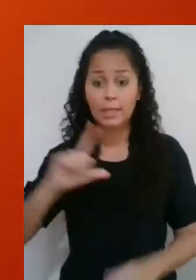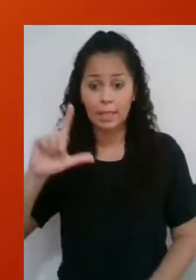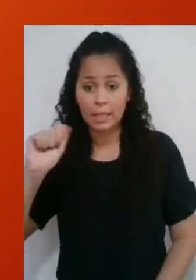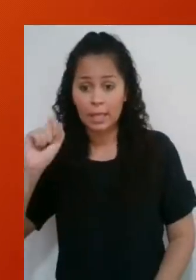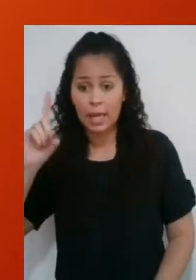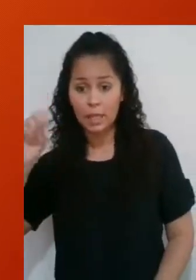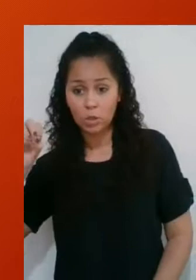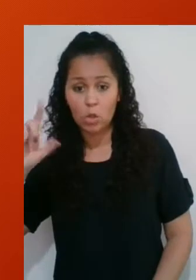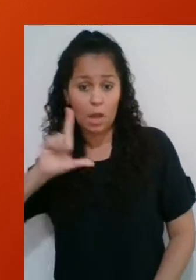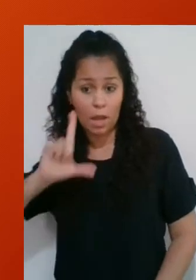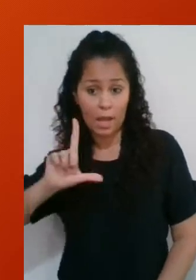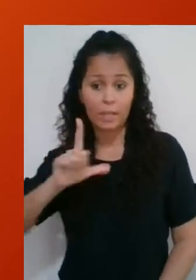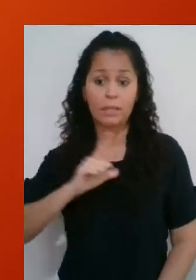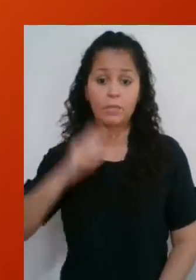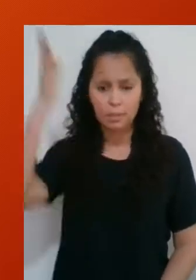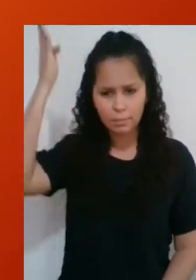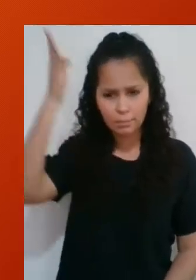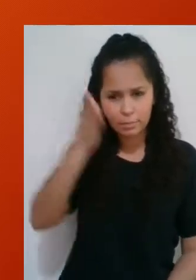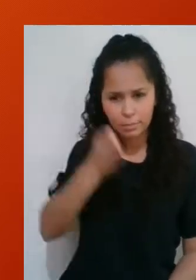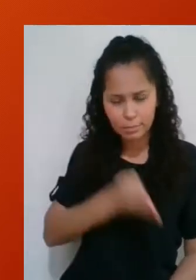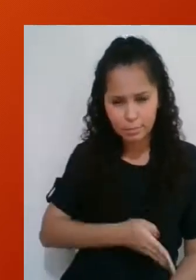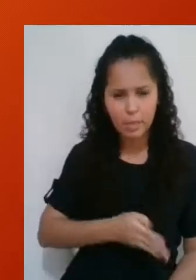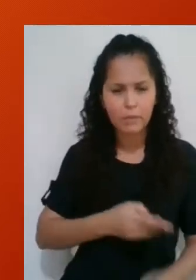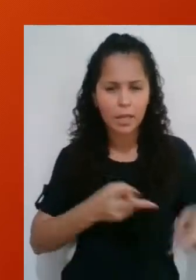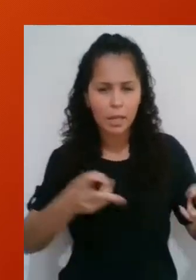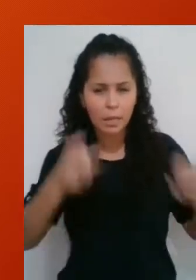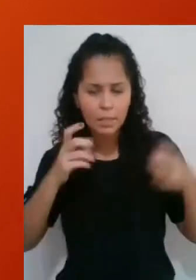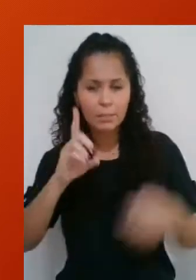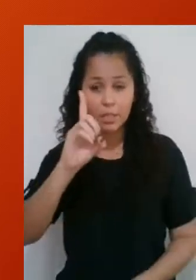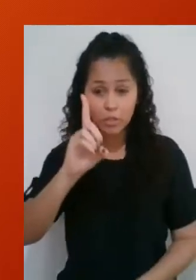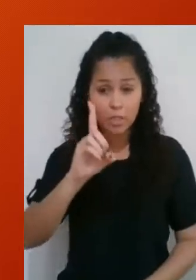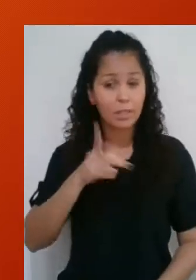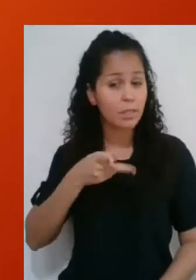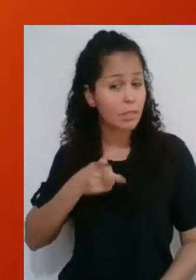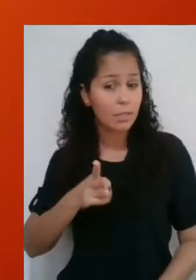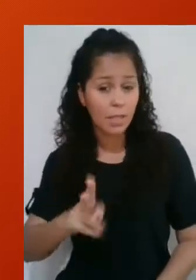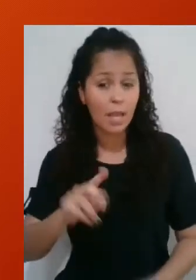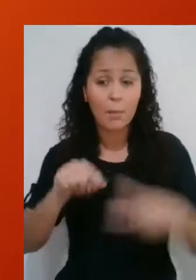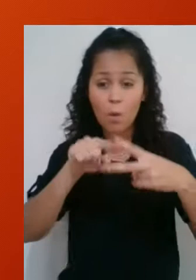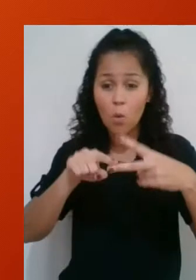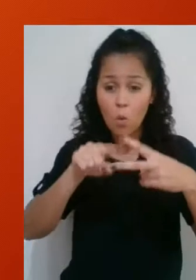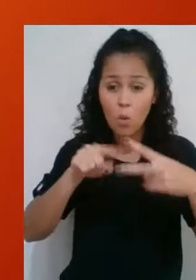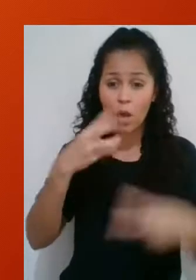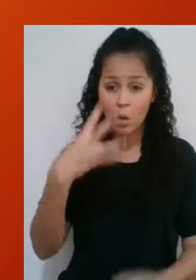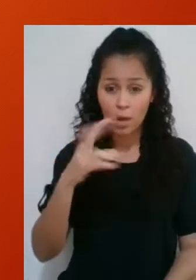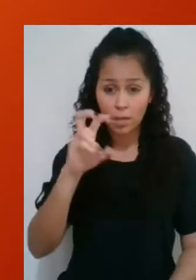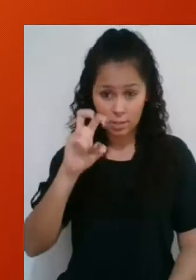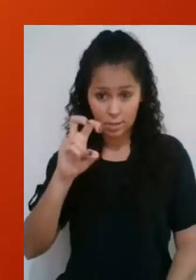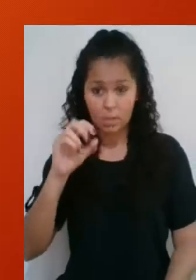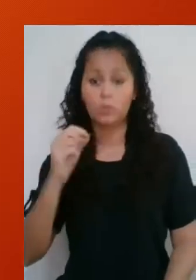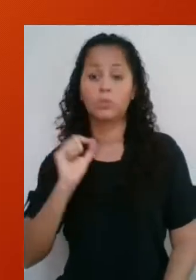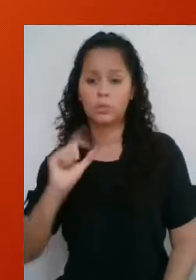lado L e trace nesse quadrado a diagonal. Nos quadrados, as diagonais sempre fazem ângulos de